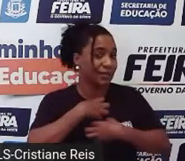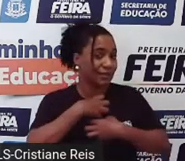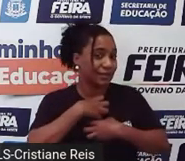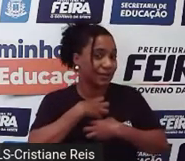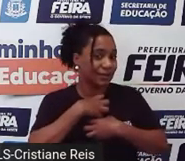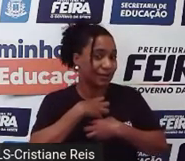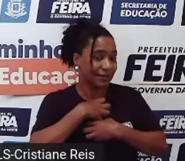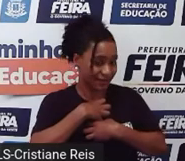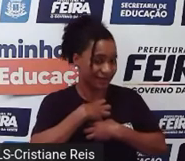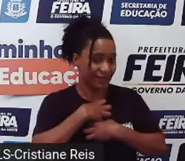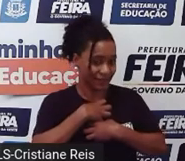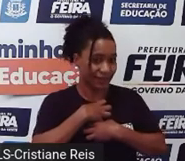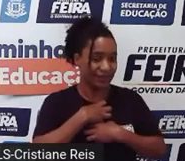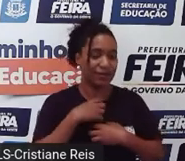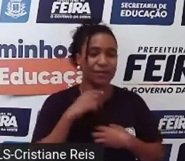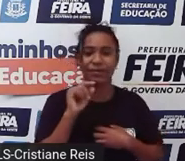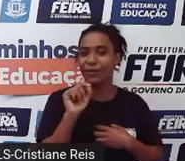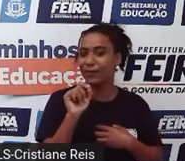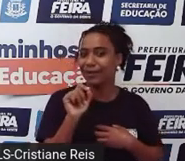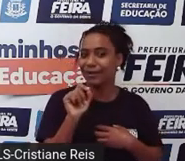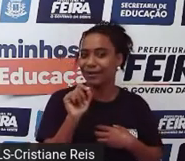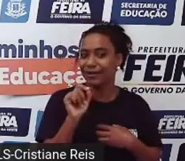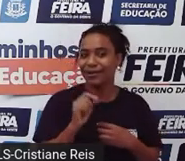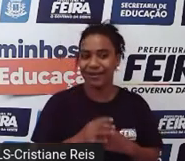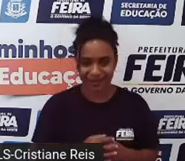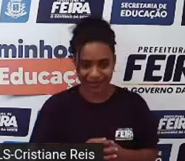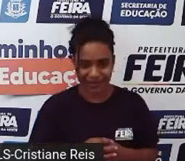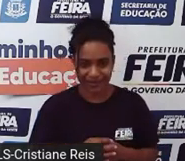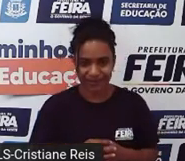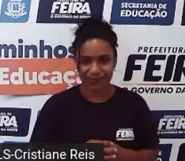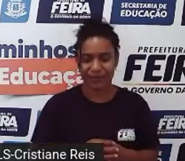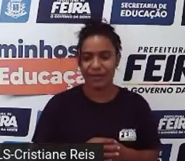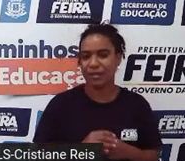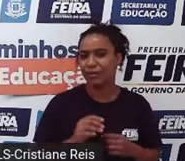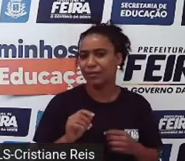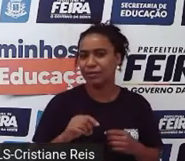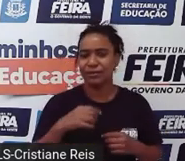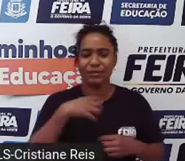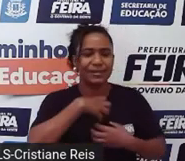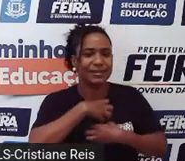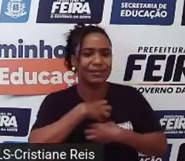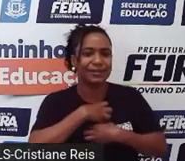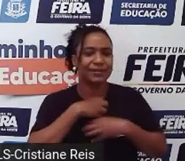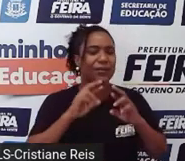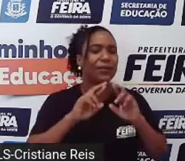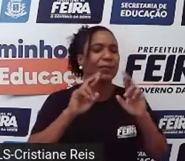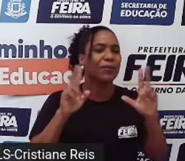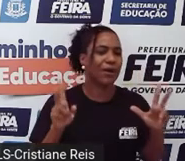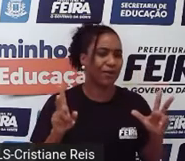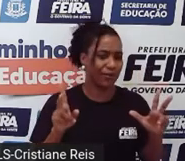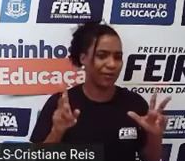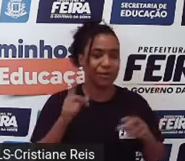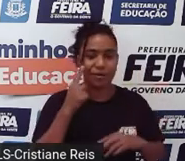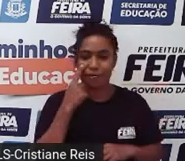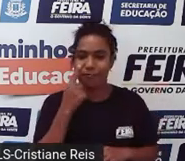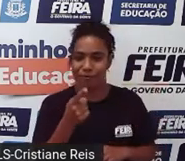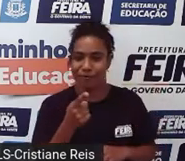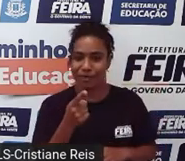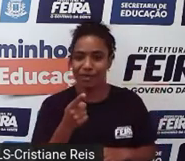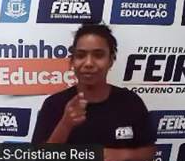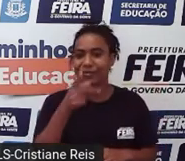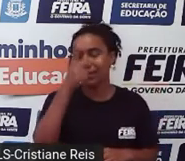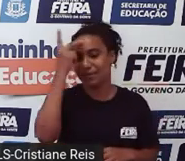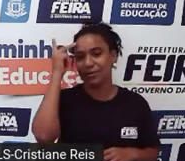or wormy, or very hot. Então, qual é a diferença dessas três sensações? Observem o personagem aqui está com